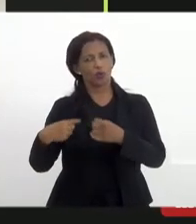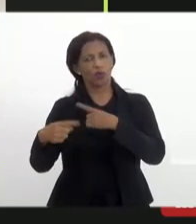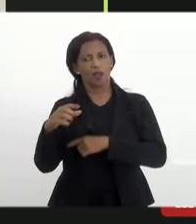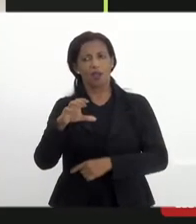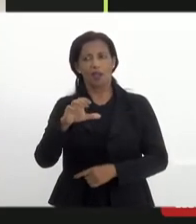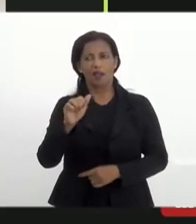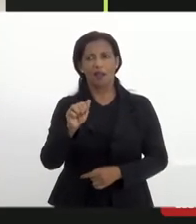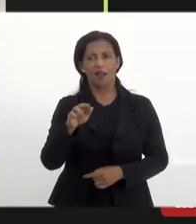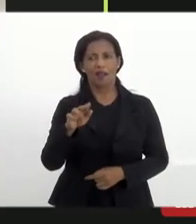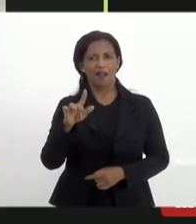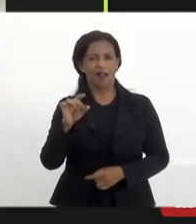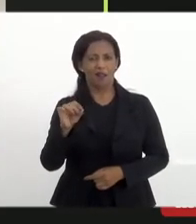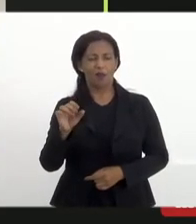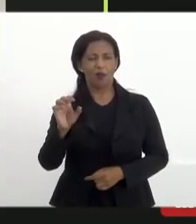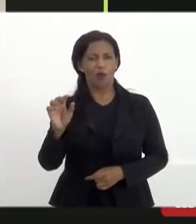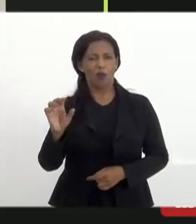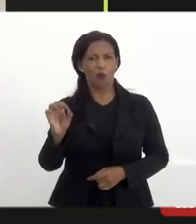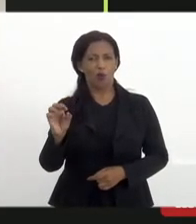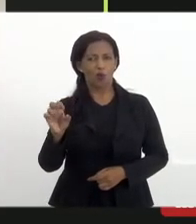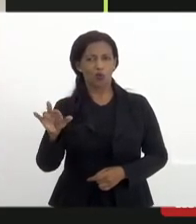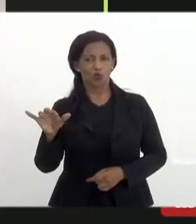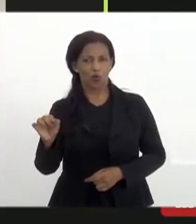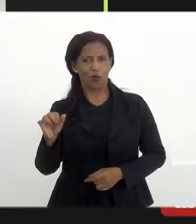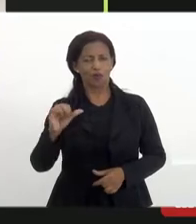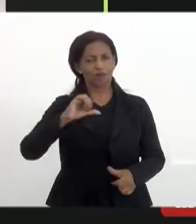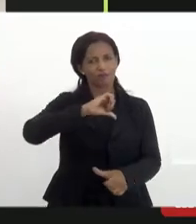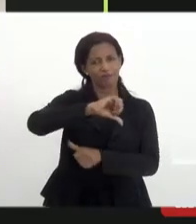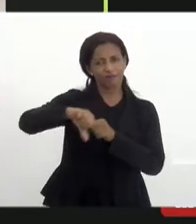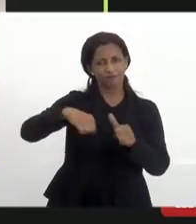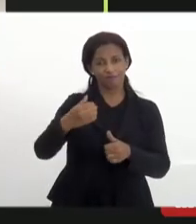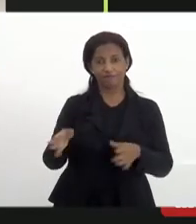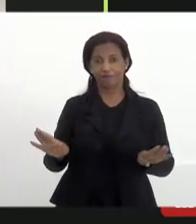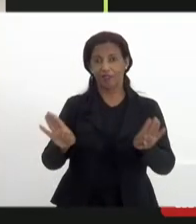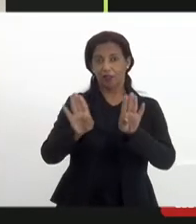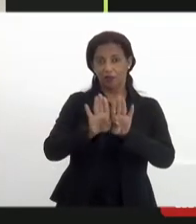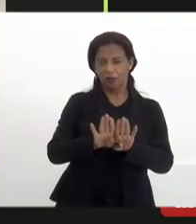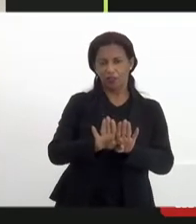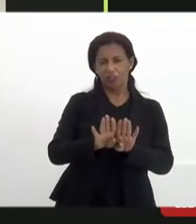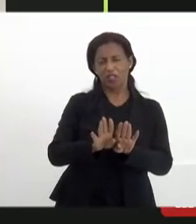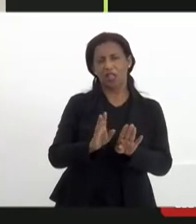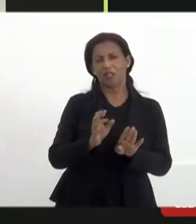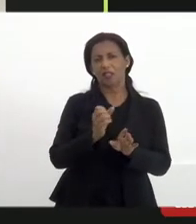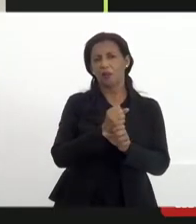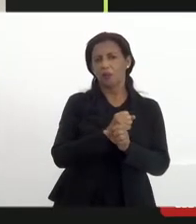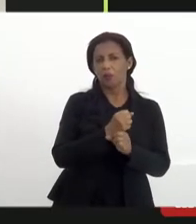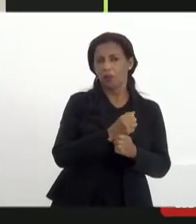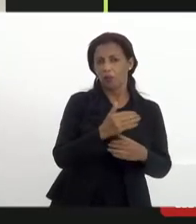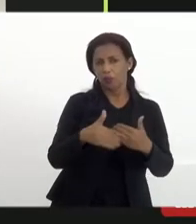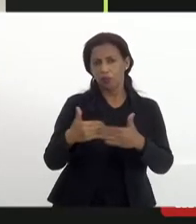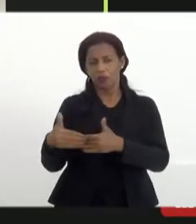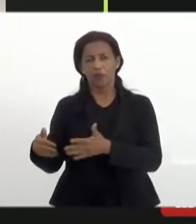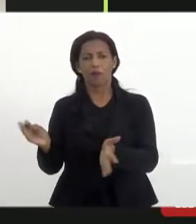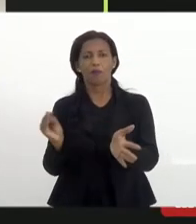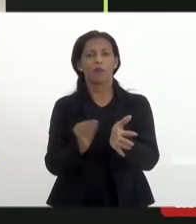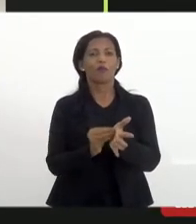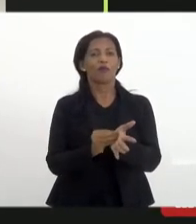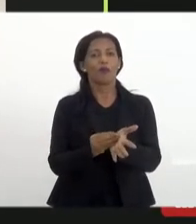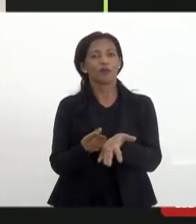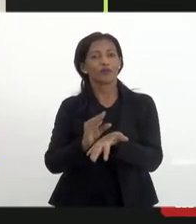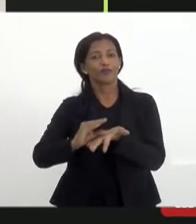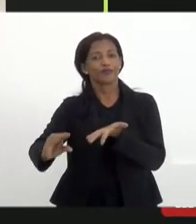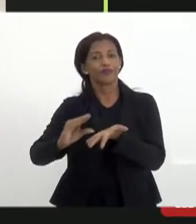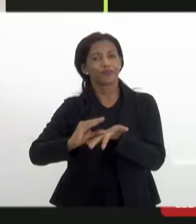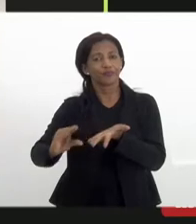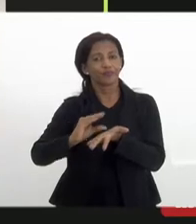devem conhecer com certeza a Rádio Bicuda ela ficou fechada por um bom tempo por um tempo de 2017 por falta de recursos